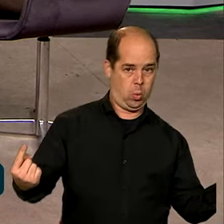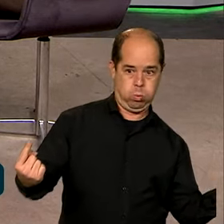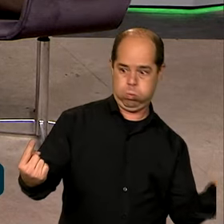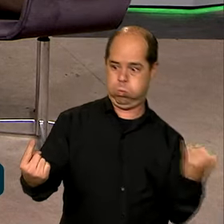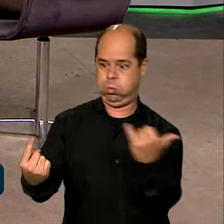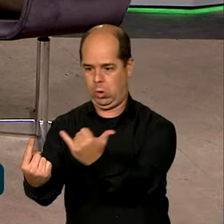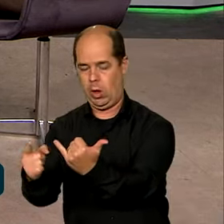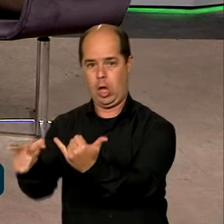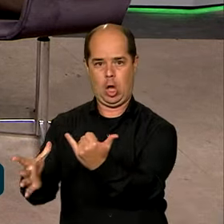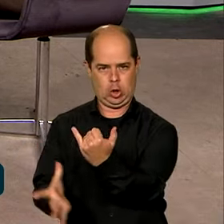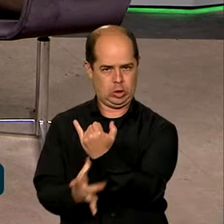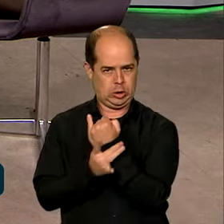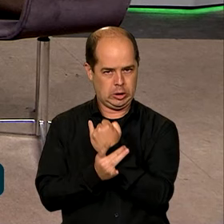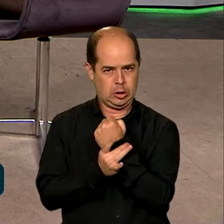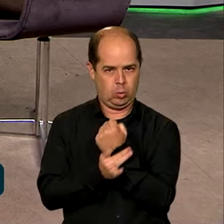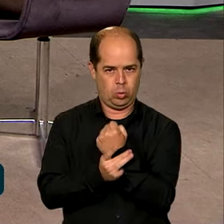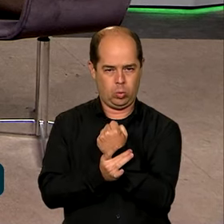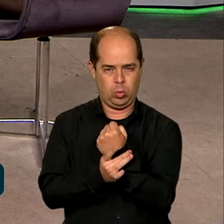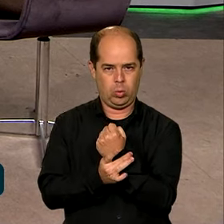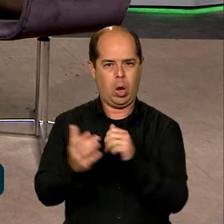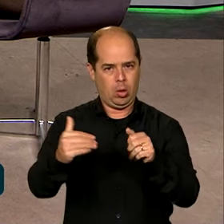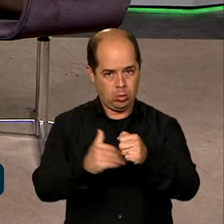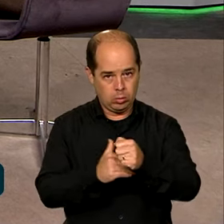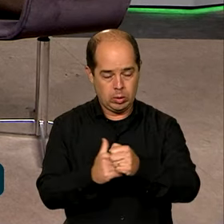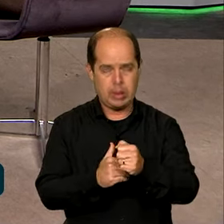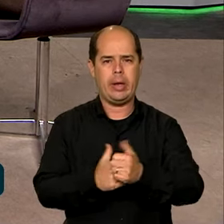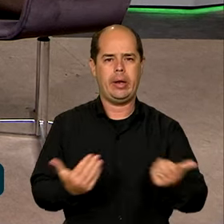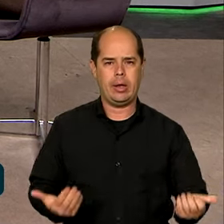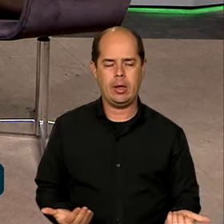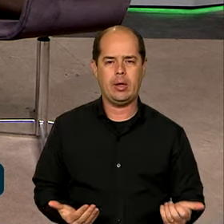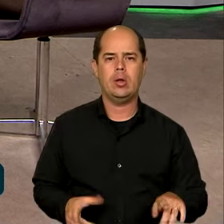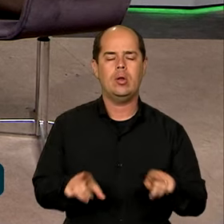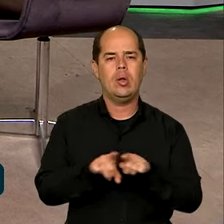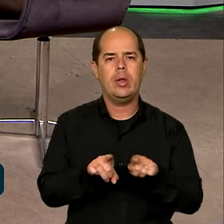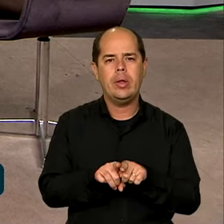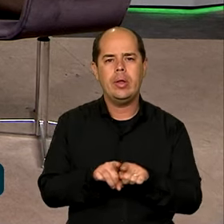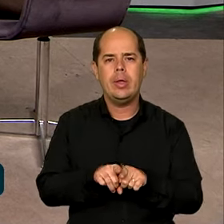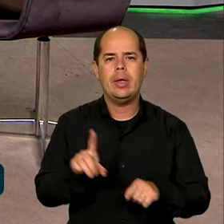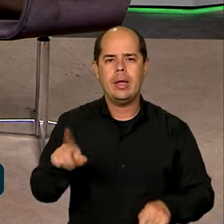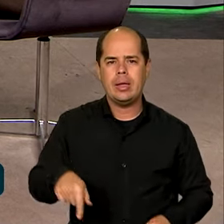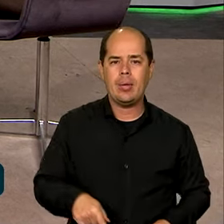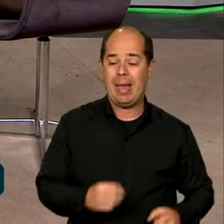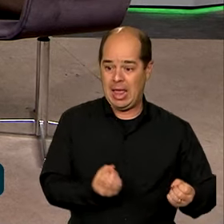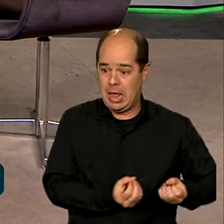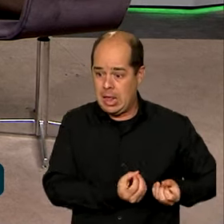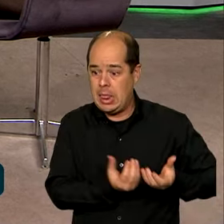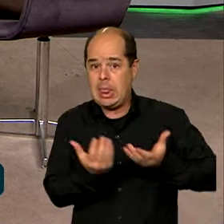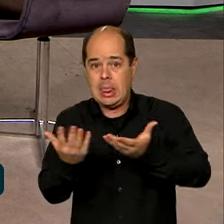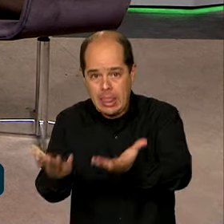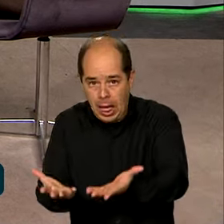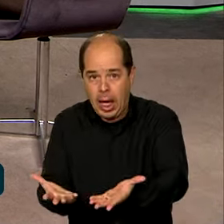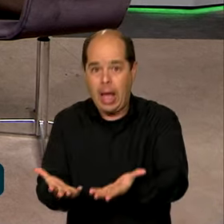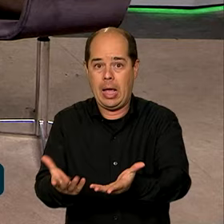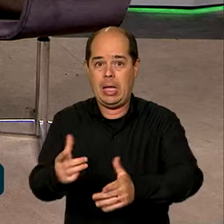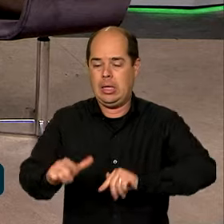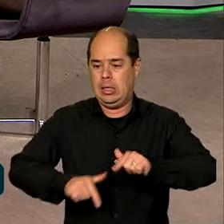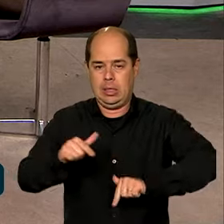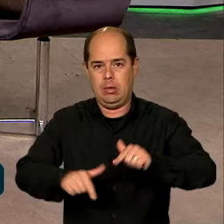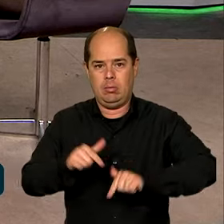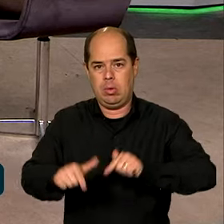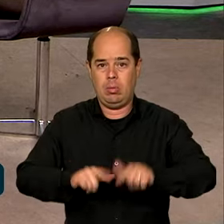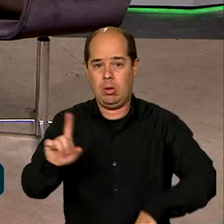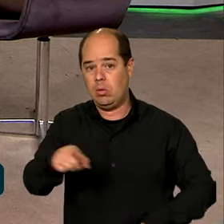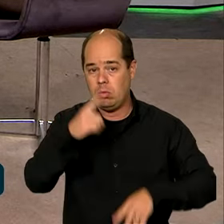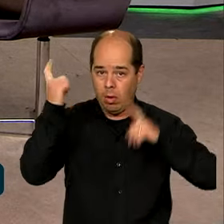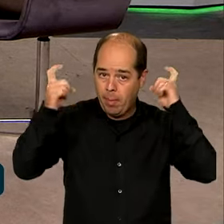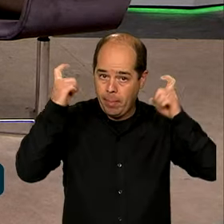e também a questão da disponibilidade dessa prestação de serviço. A gente está preocupado nesse